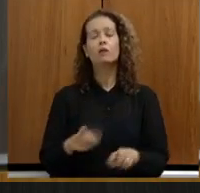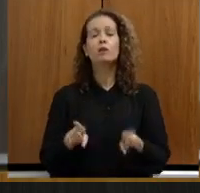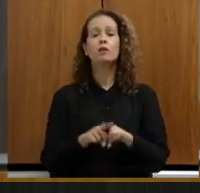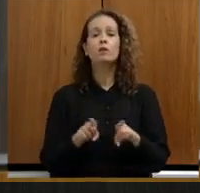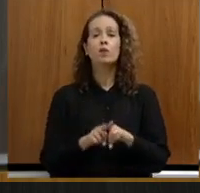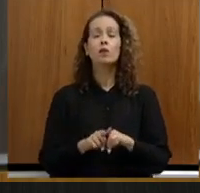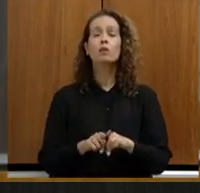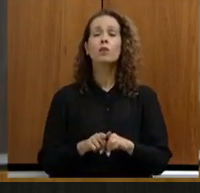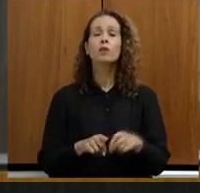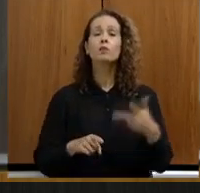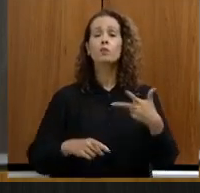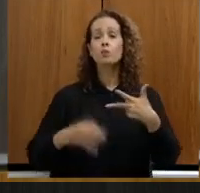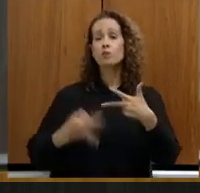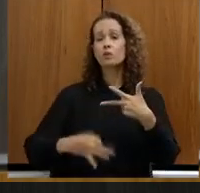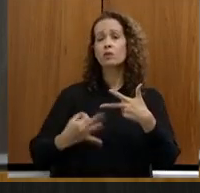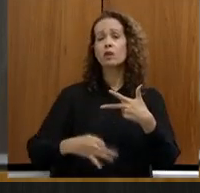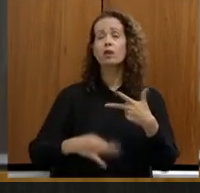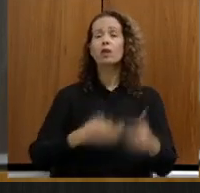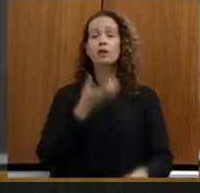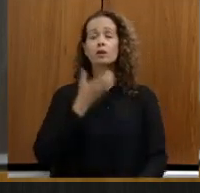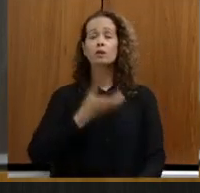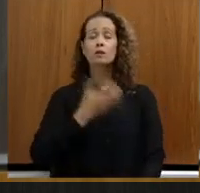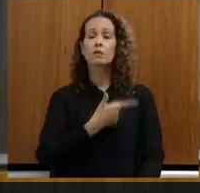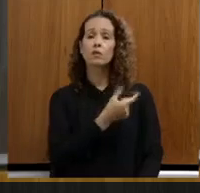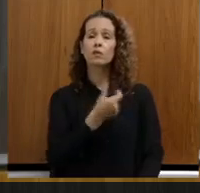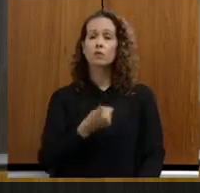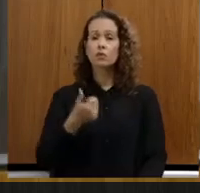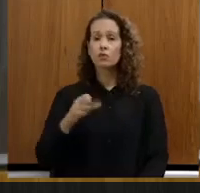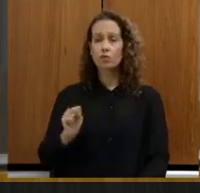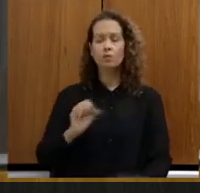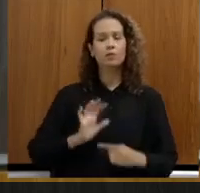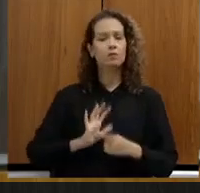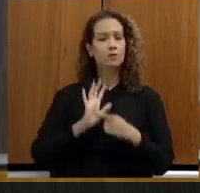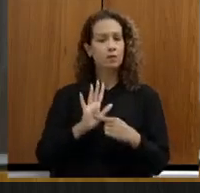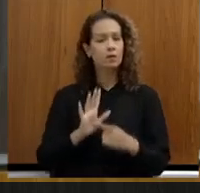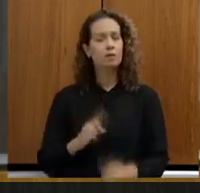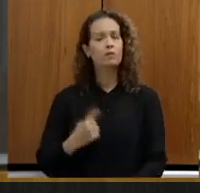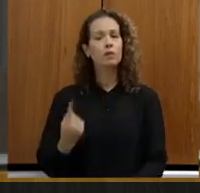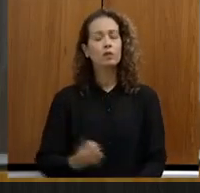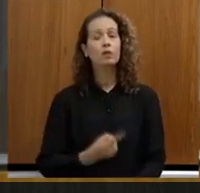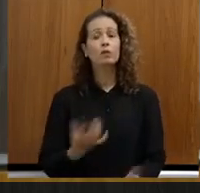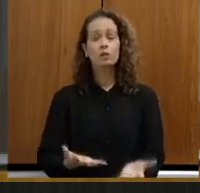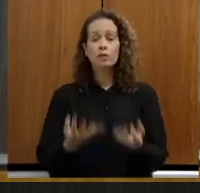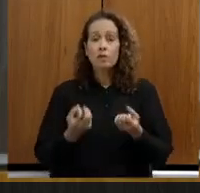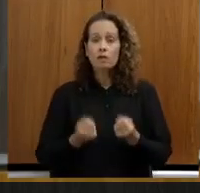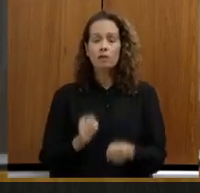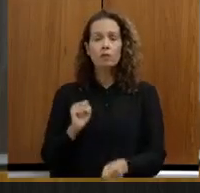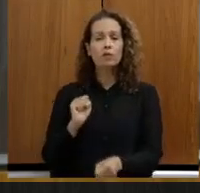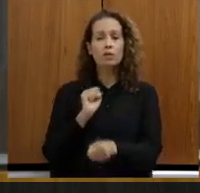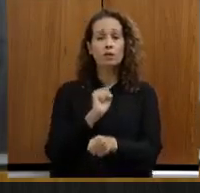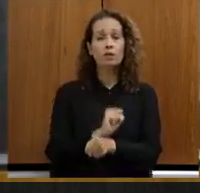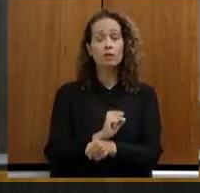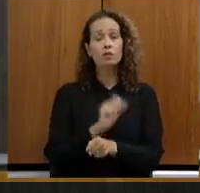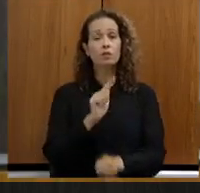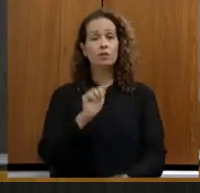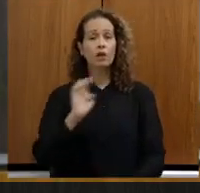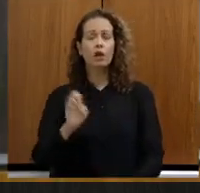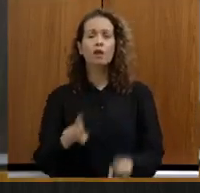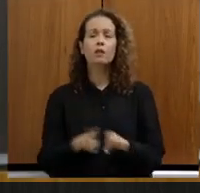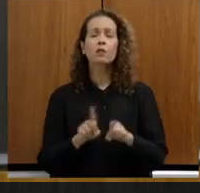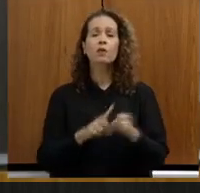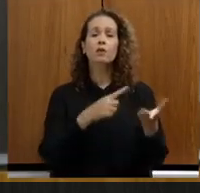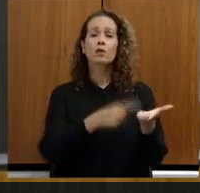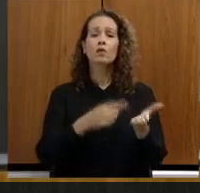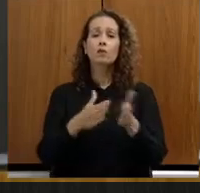Poder Judiciário em dezembro de 2018. Manifestamos a nossa adesão à paralisação decidida em AGE e convocada para